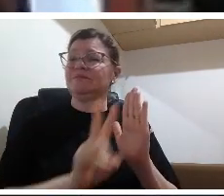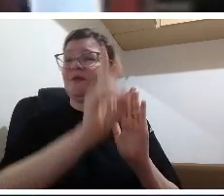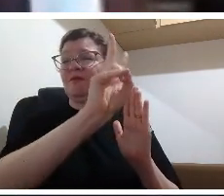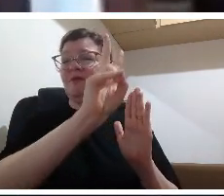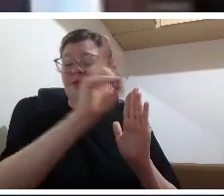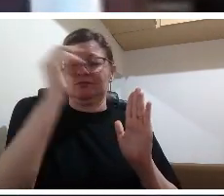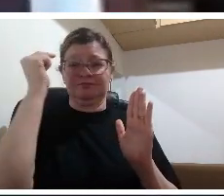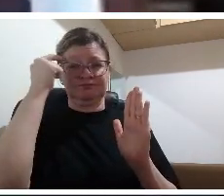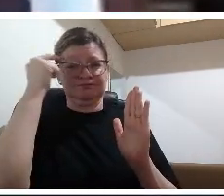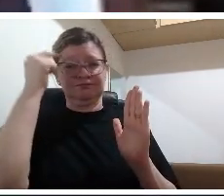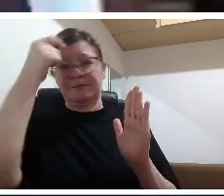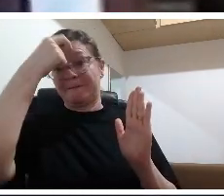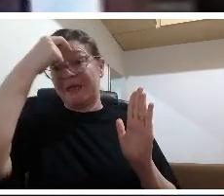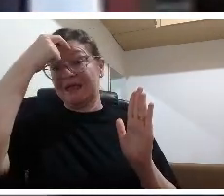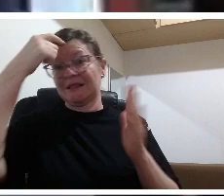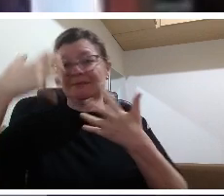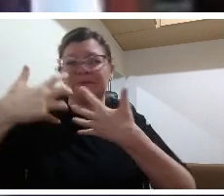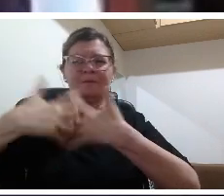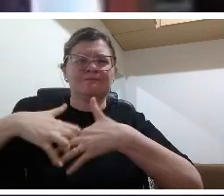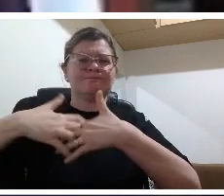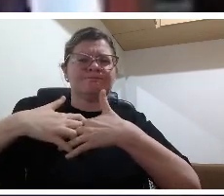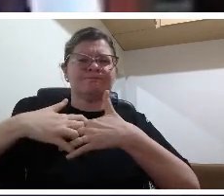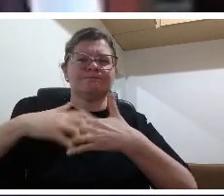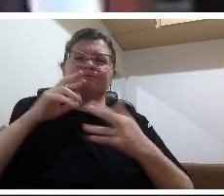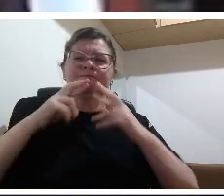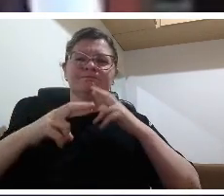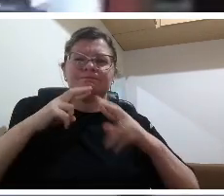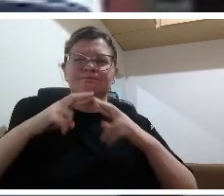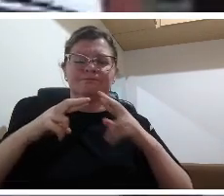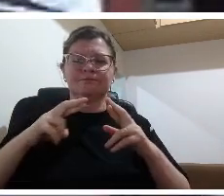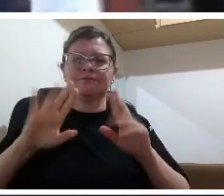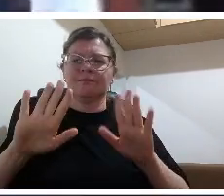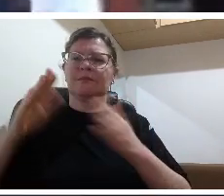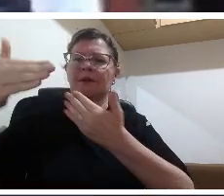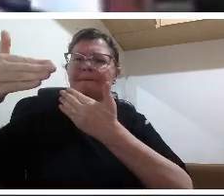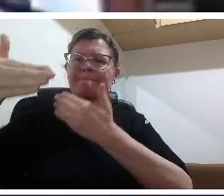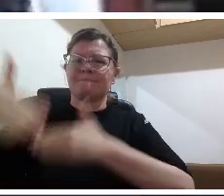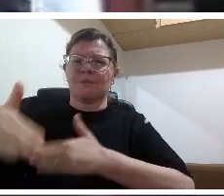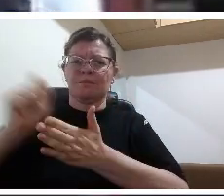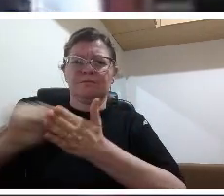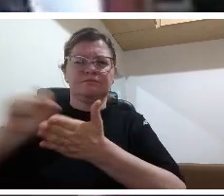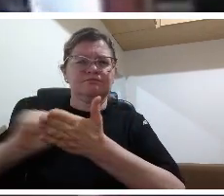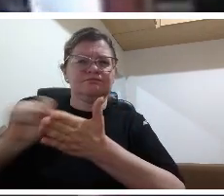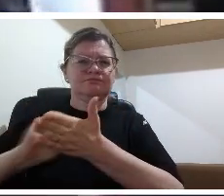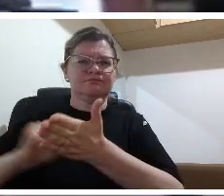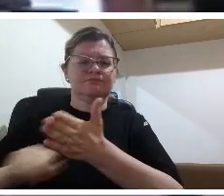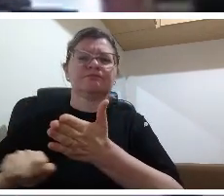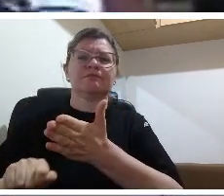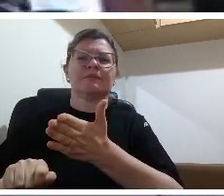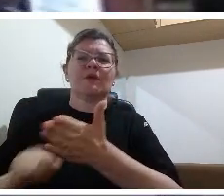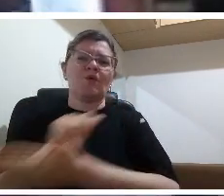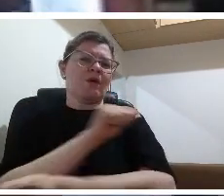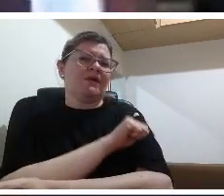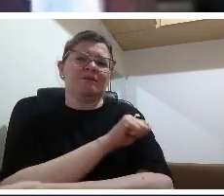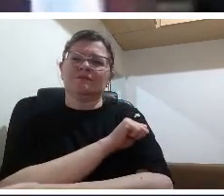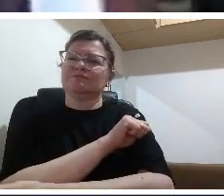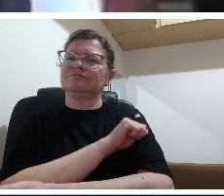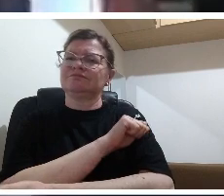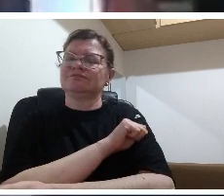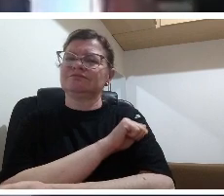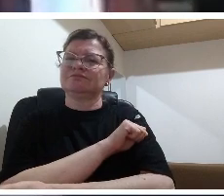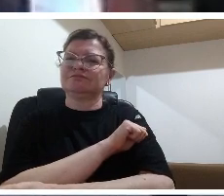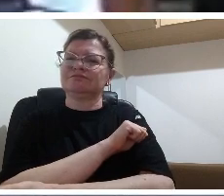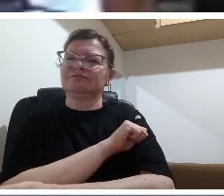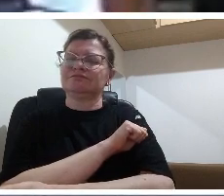mental o tempo todo então nós trabalhamos com provas e provar é mostrar que você tem o conhecimento ou não